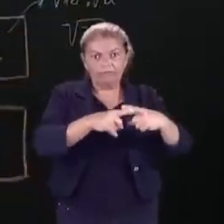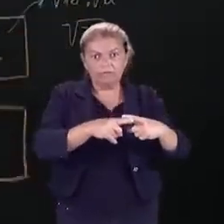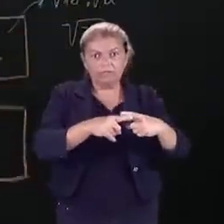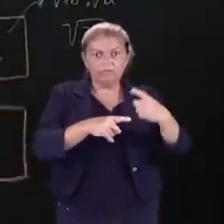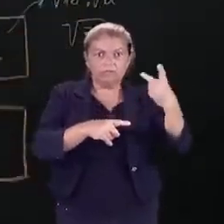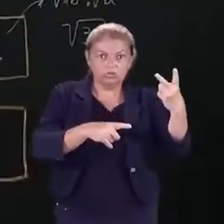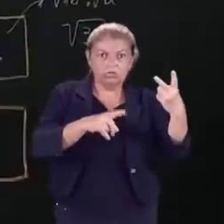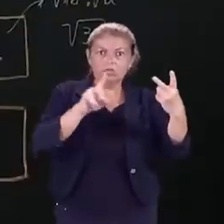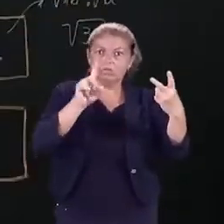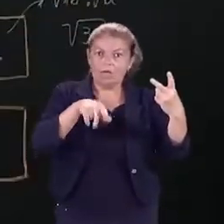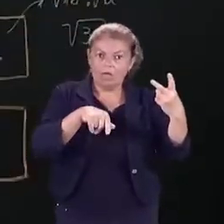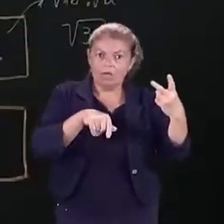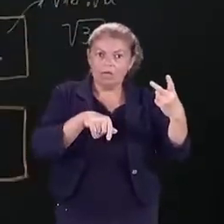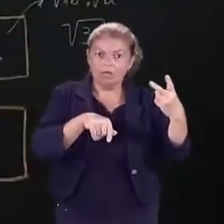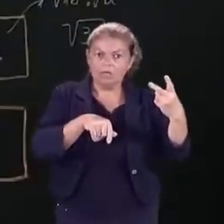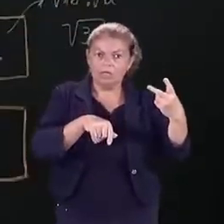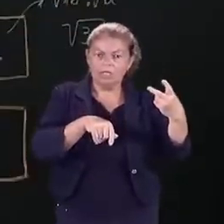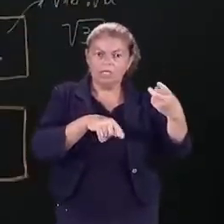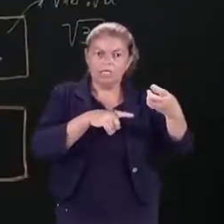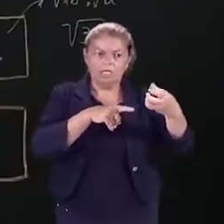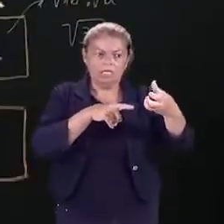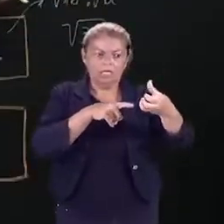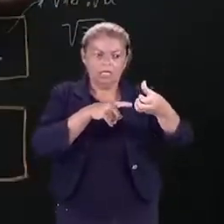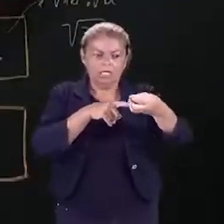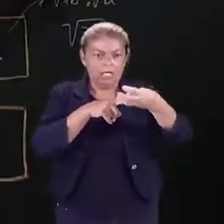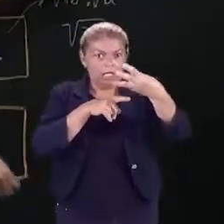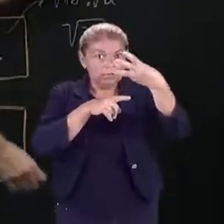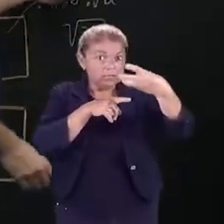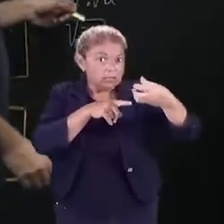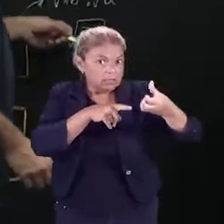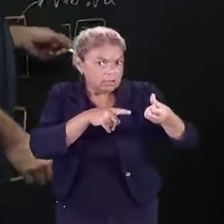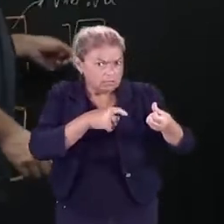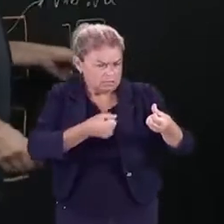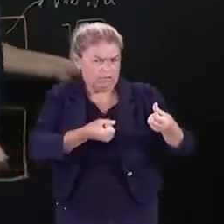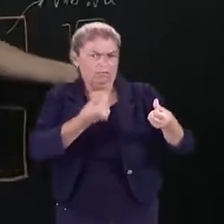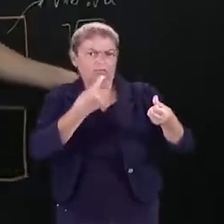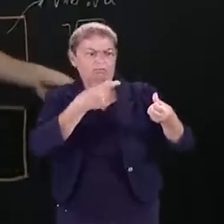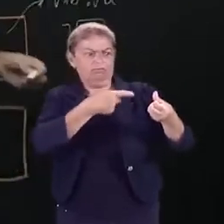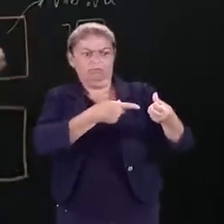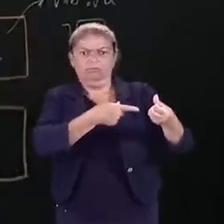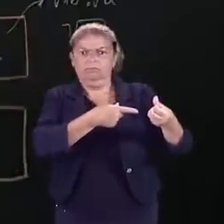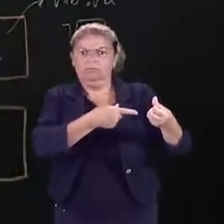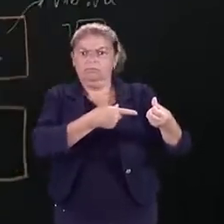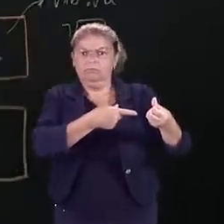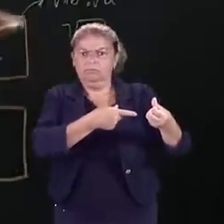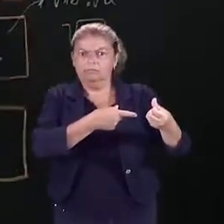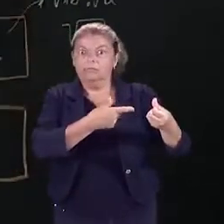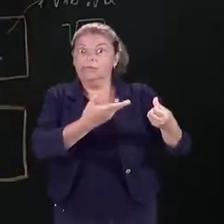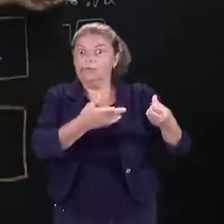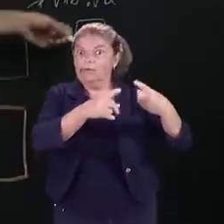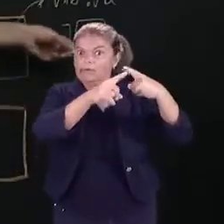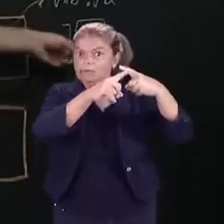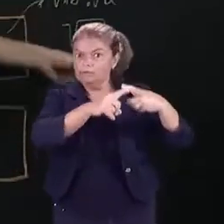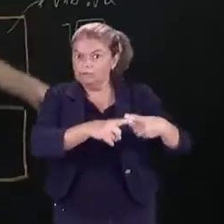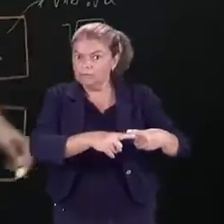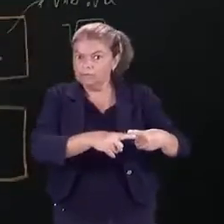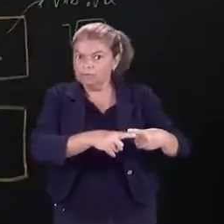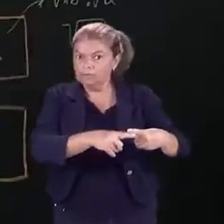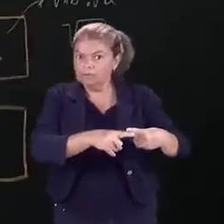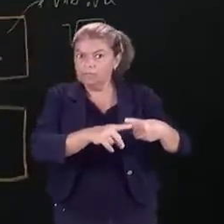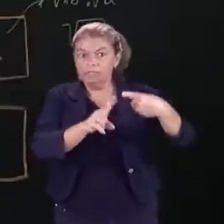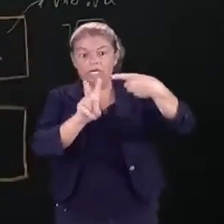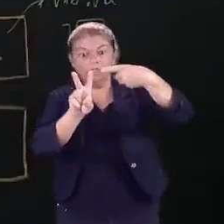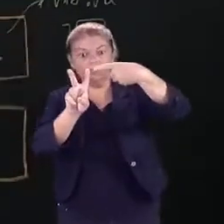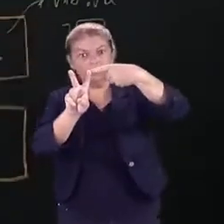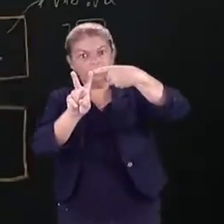igual a 36. Opa! Nós chegamos nessa multiplicação, aliás, dessa multiplicação, na